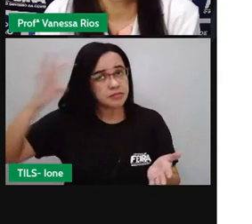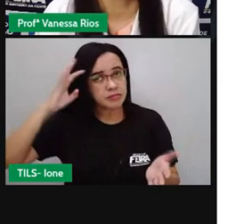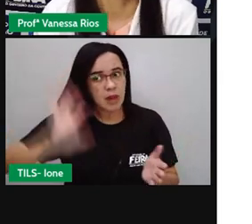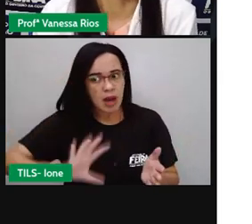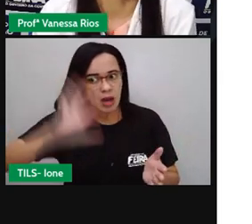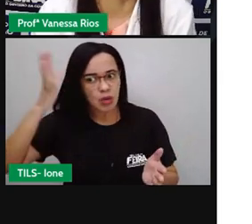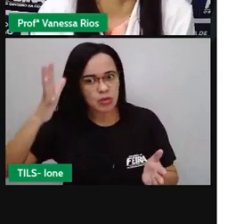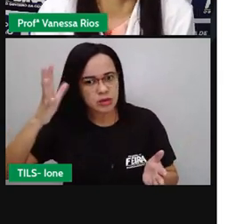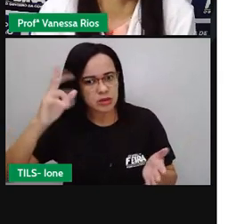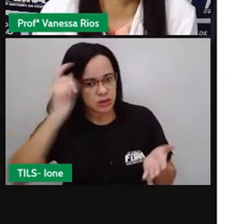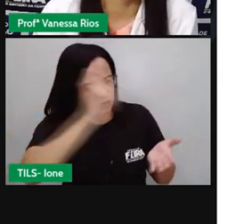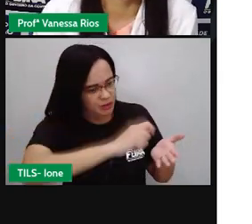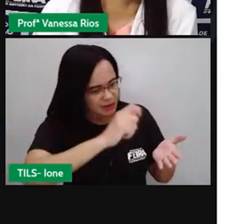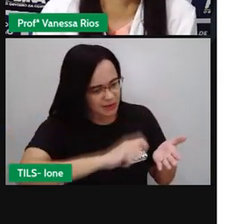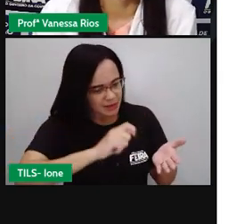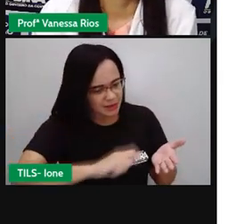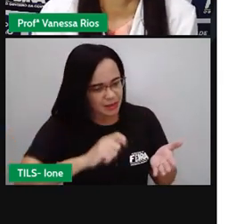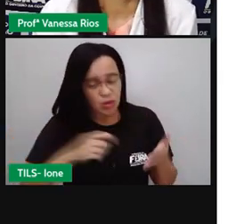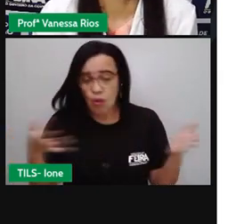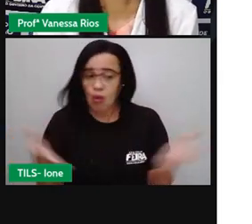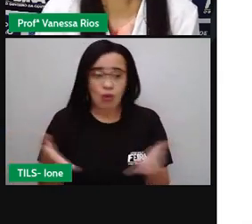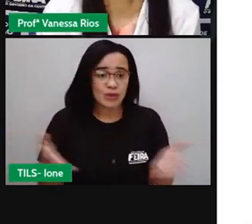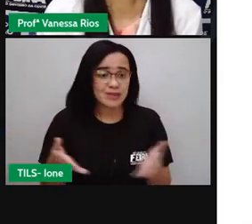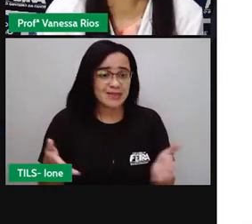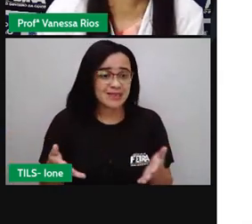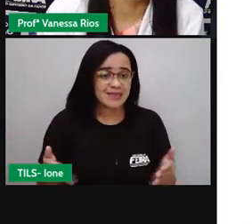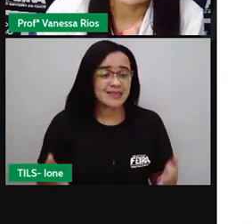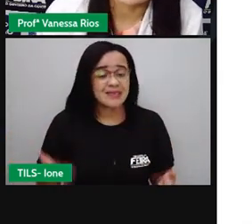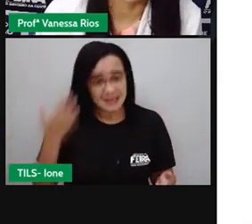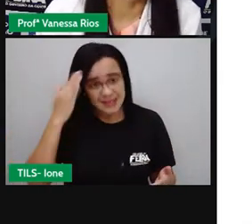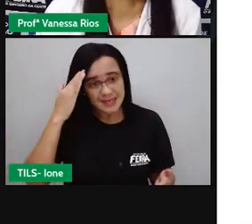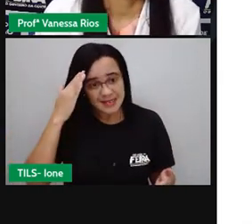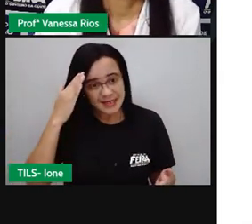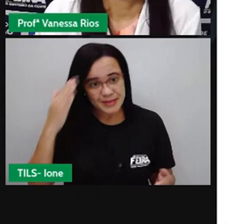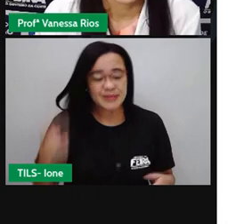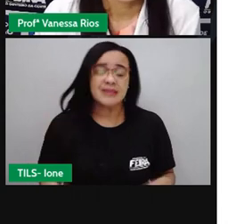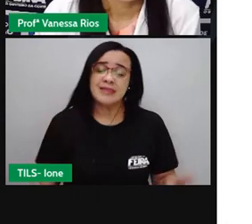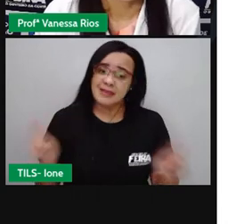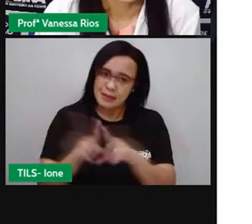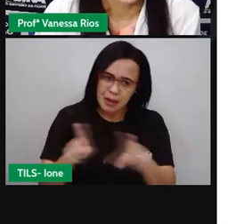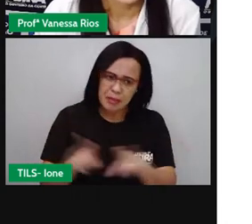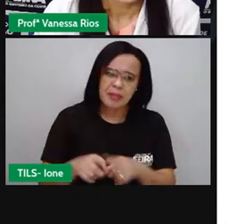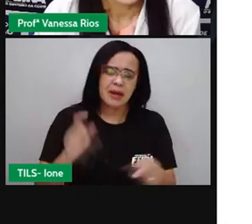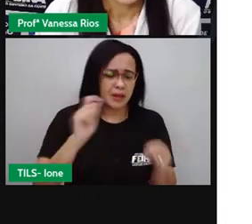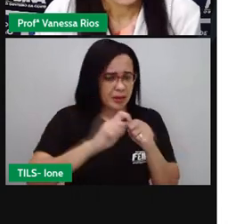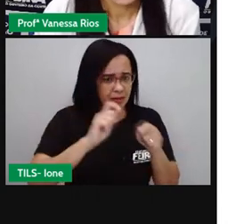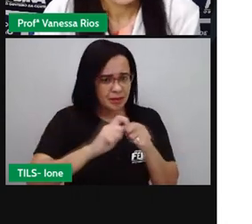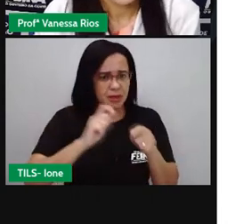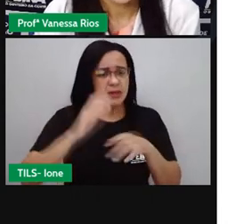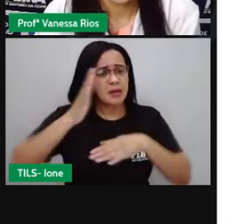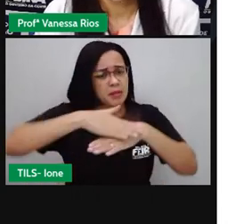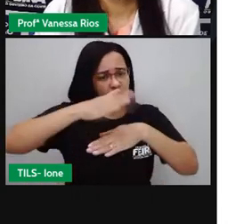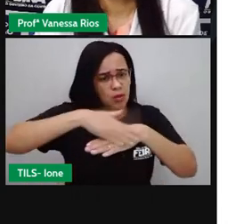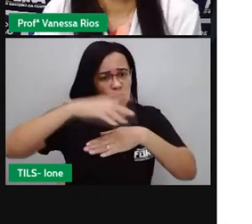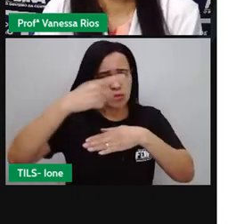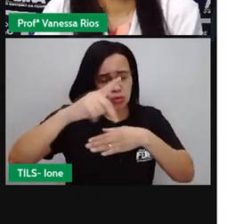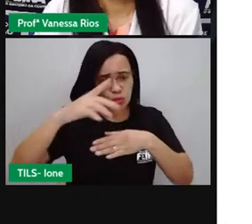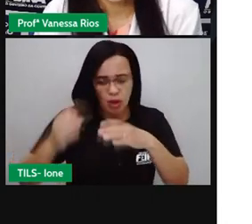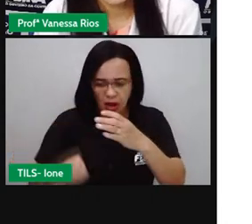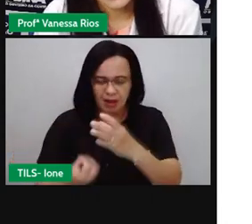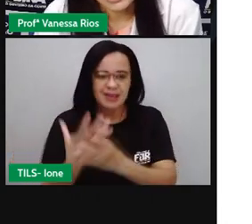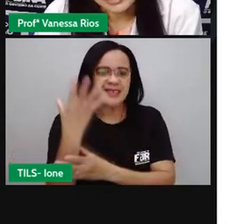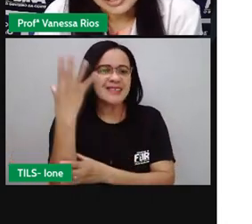aconteça aí no dia a dia das pessoas e também produzirem né uma crônica e a Prá colocou aqui alguns